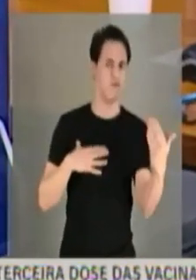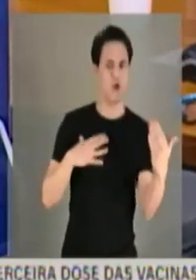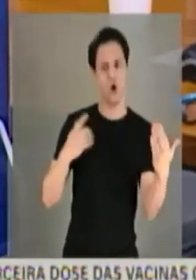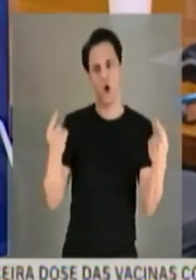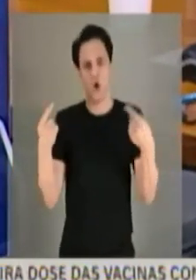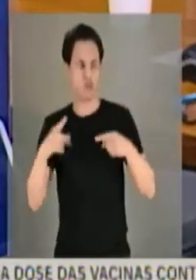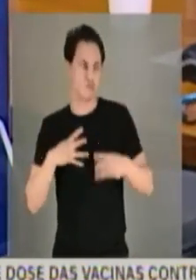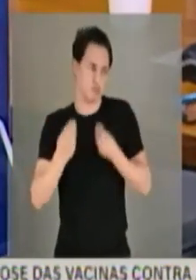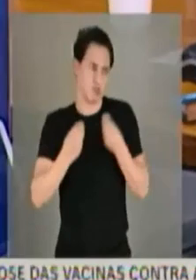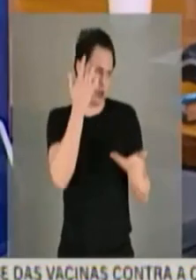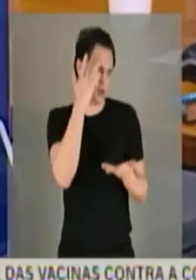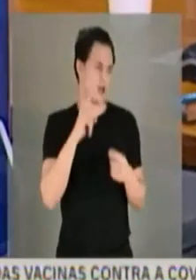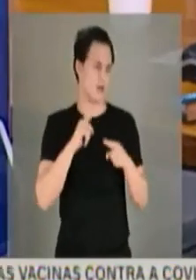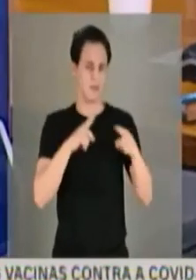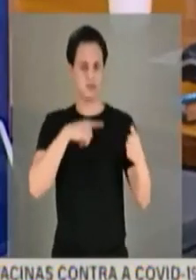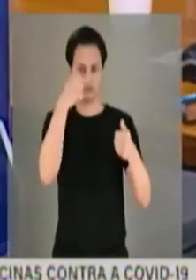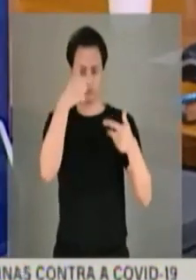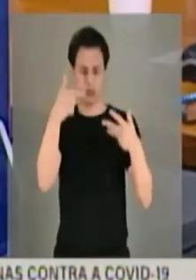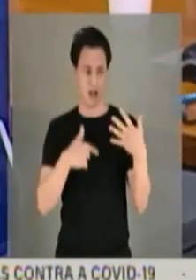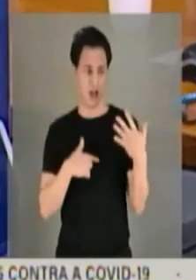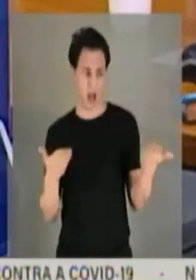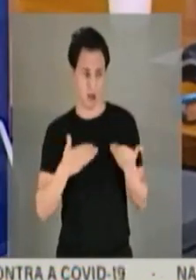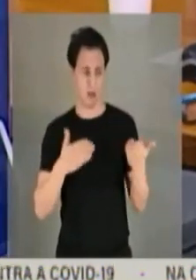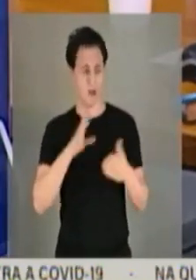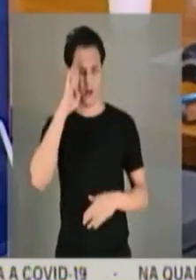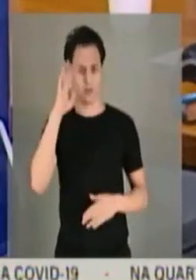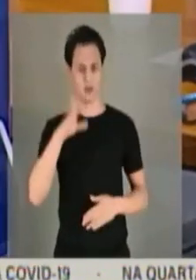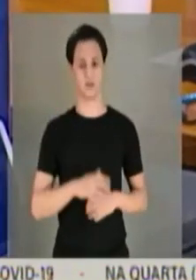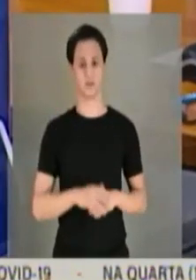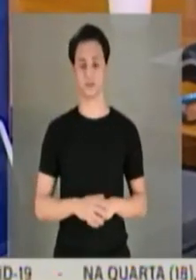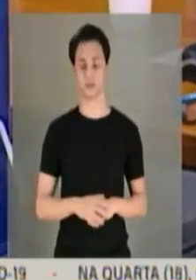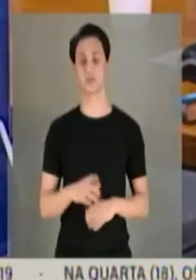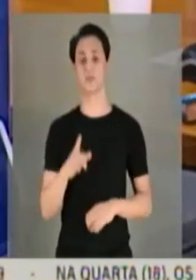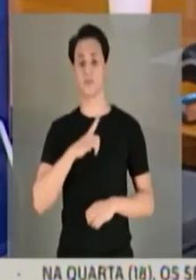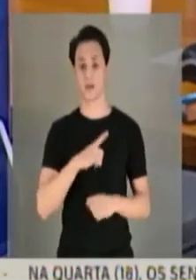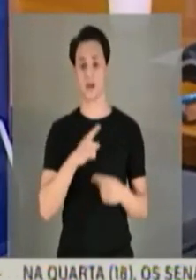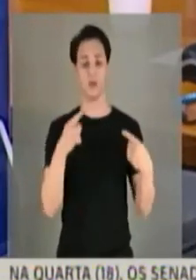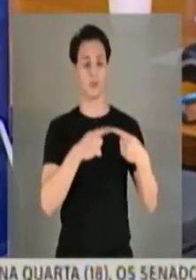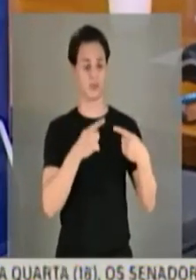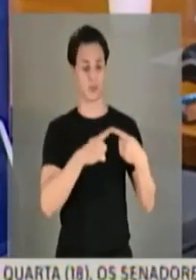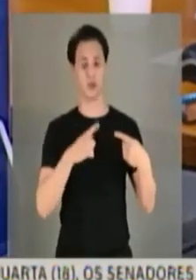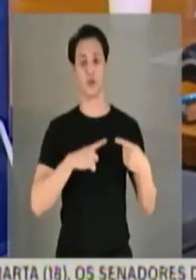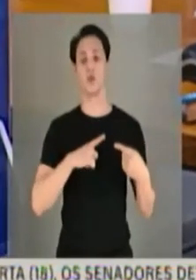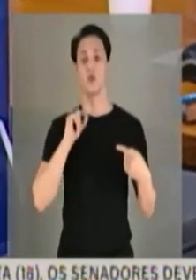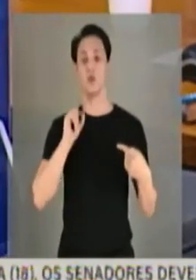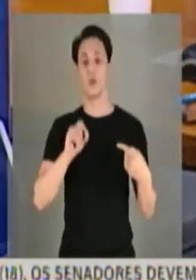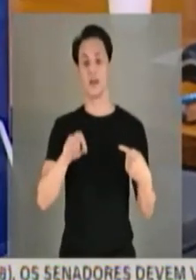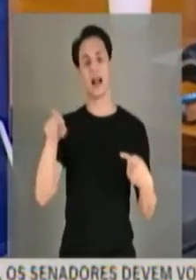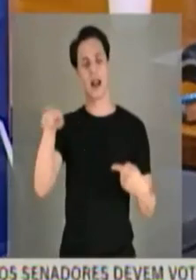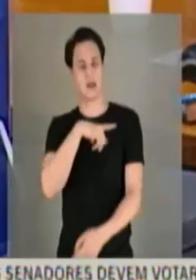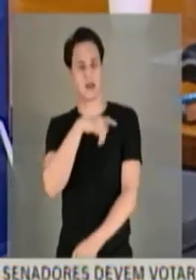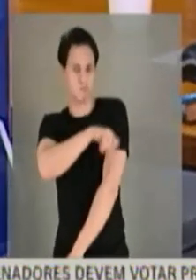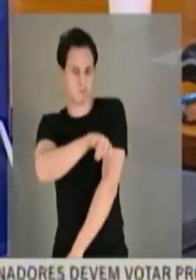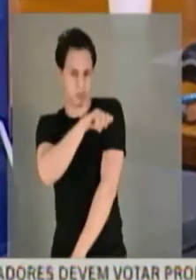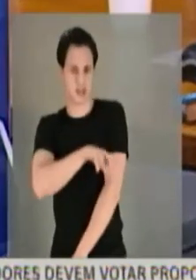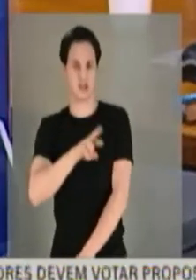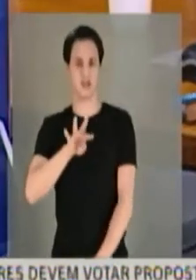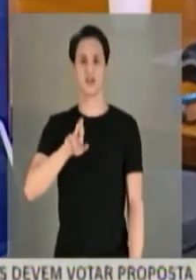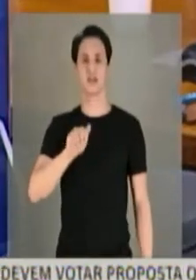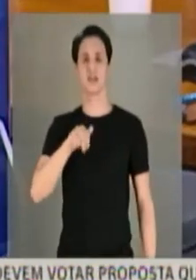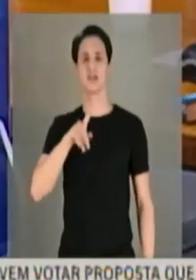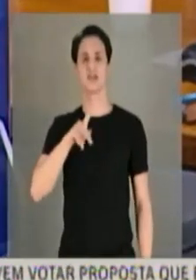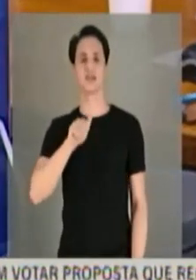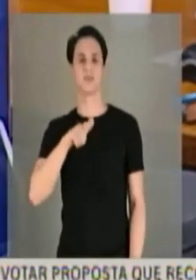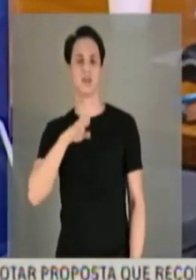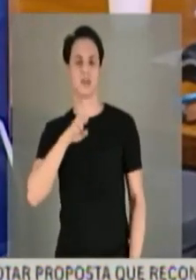de... Mas, especialmente, agora, por conta da pandemia dos últimos dois anos. Nós temos transplantes no Estado do Rio de Janeiro, no 2010. Hospital de